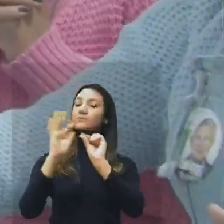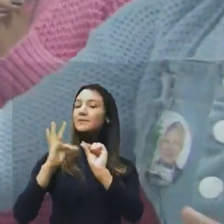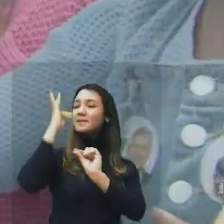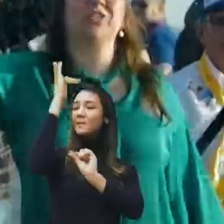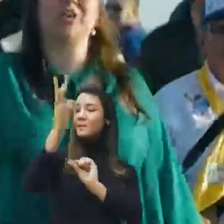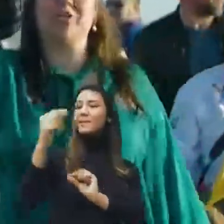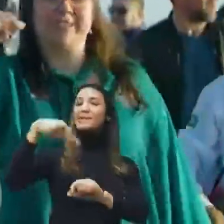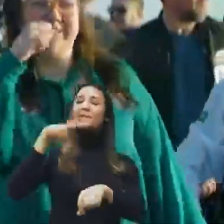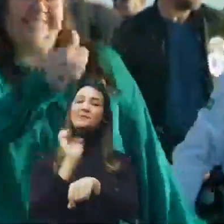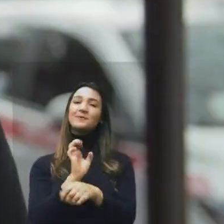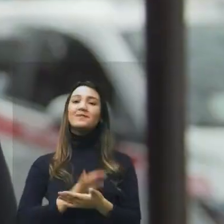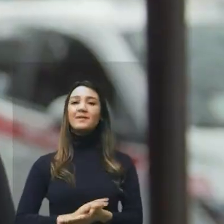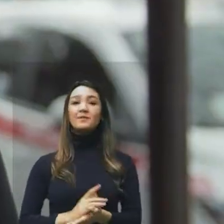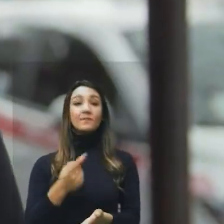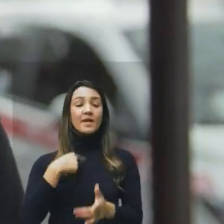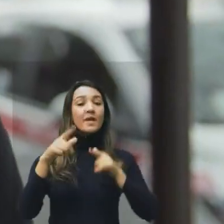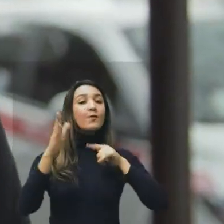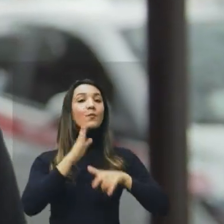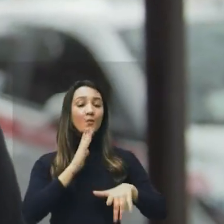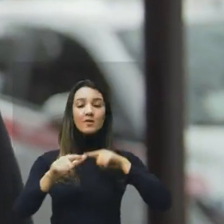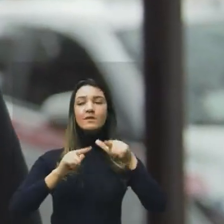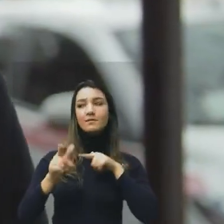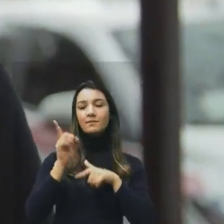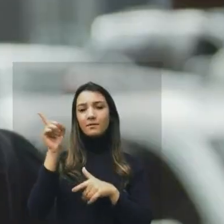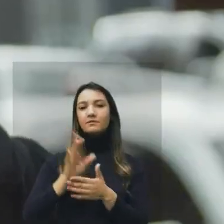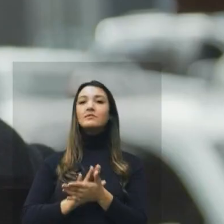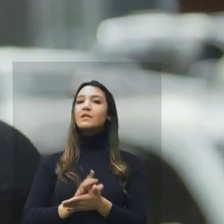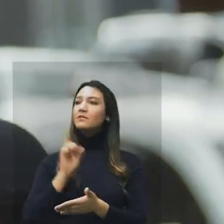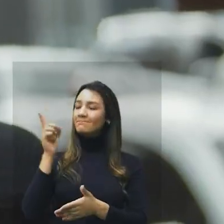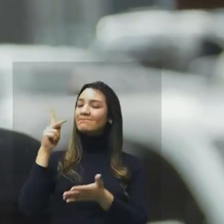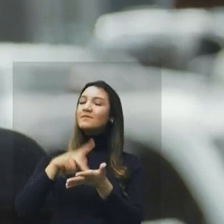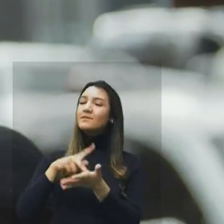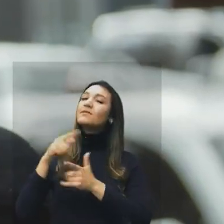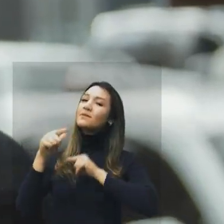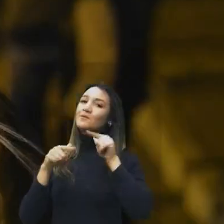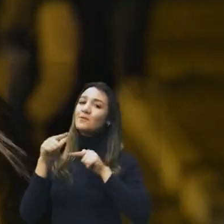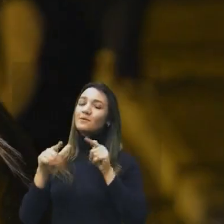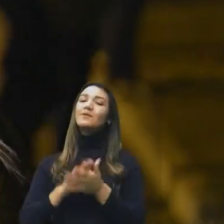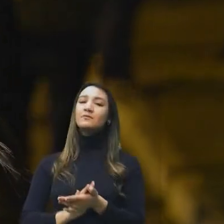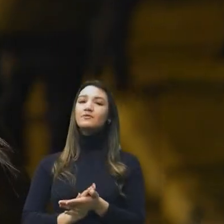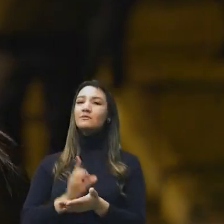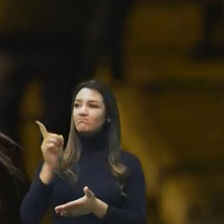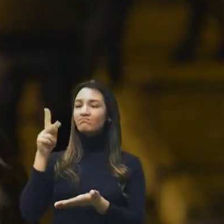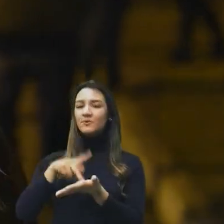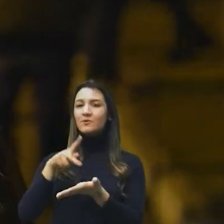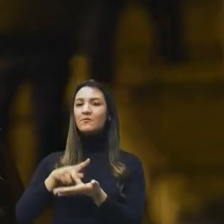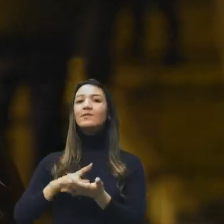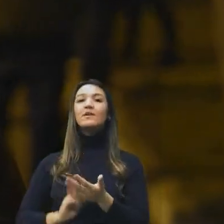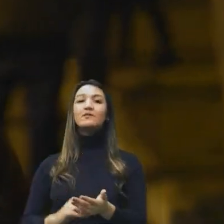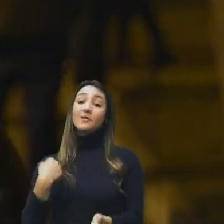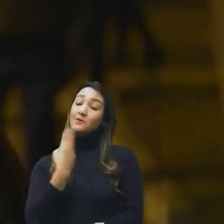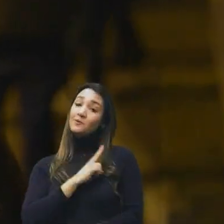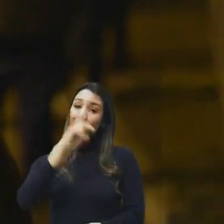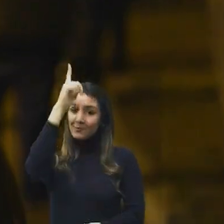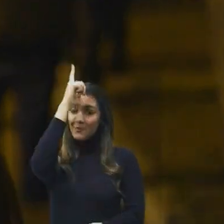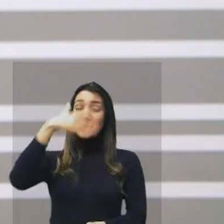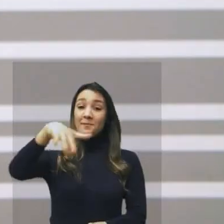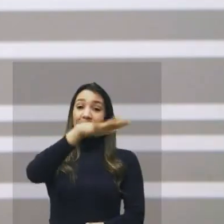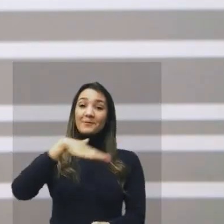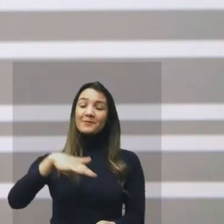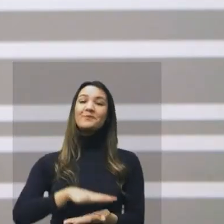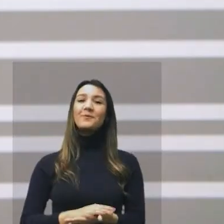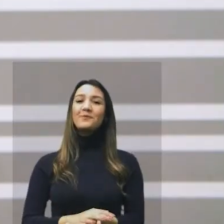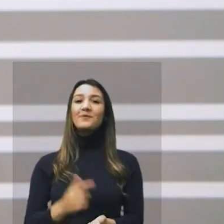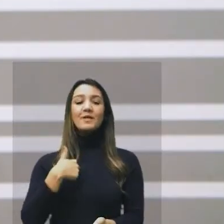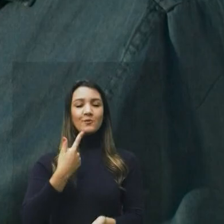nosso Estado e pela nossa gente Conheço o trabalho dele, acompanho e vou dizer que o cara trabalha Ele é muito trabalhador e é o nosso alemão do povo